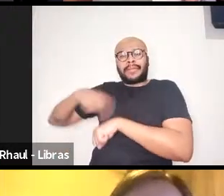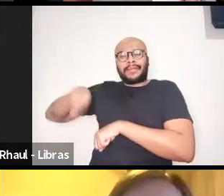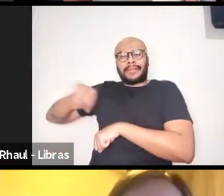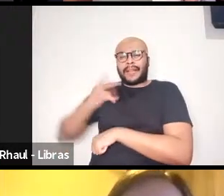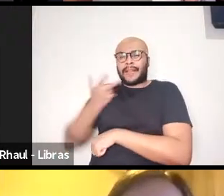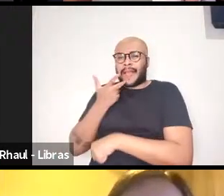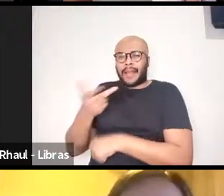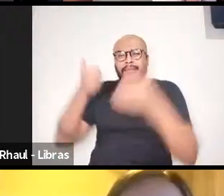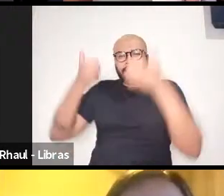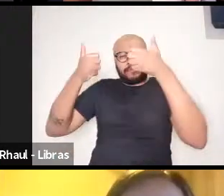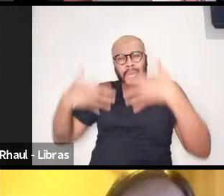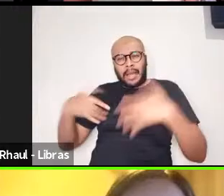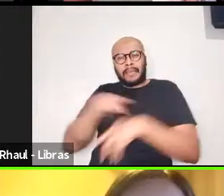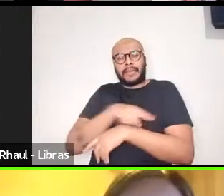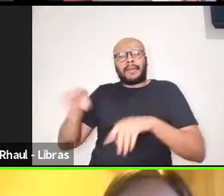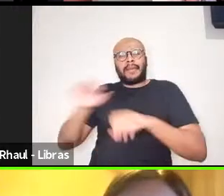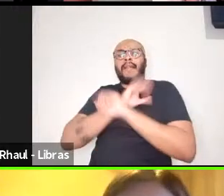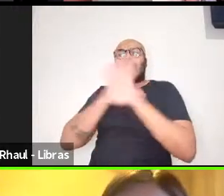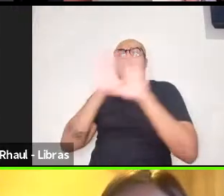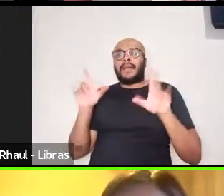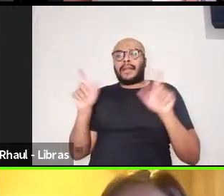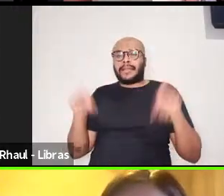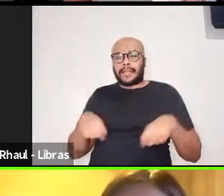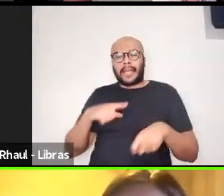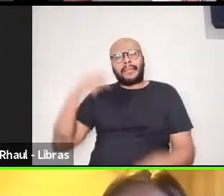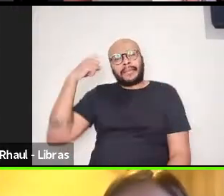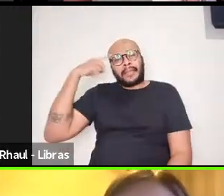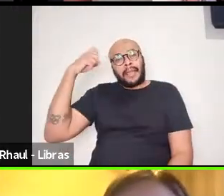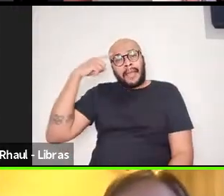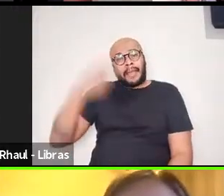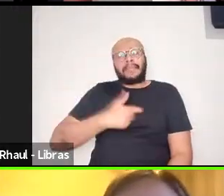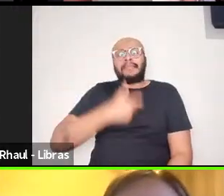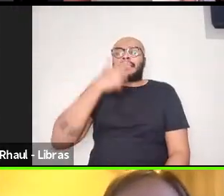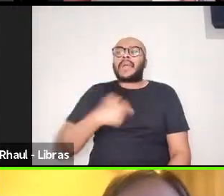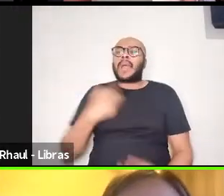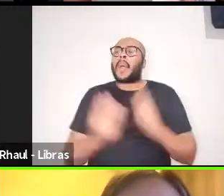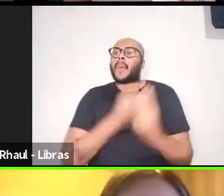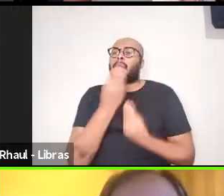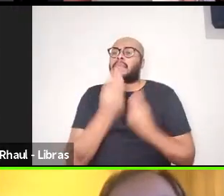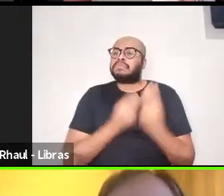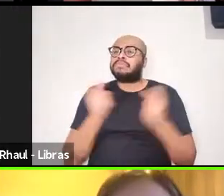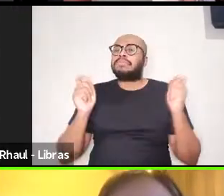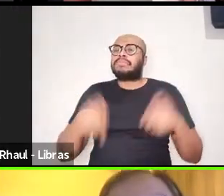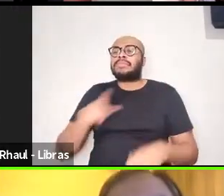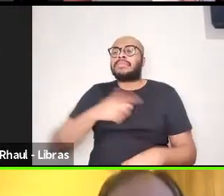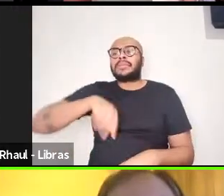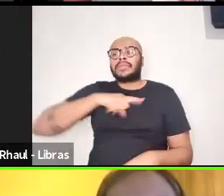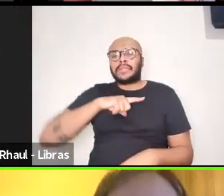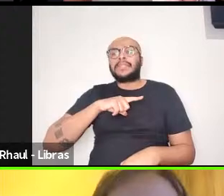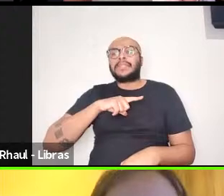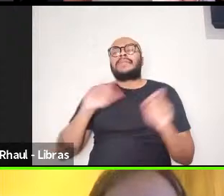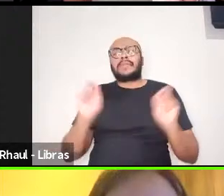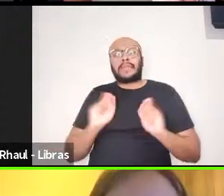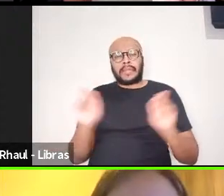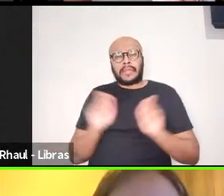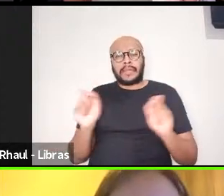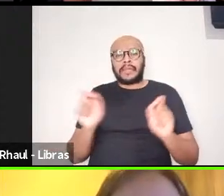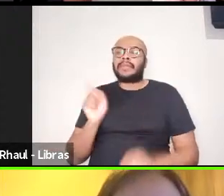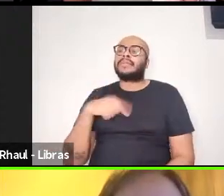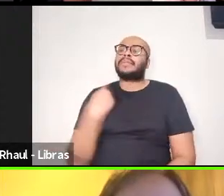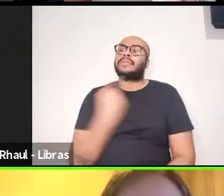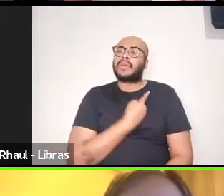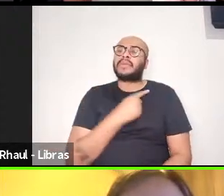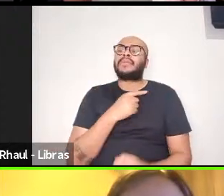é, melhorar um pouco essa minha ideia, mas congrega dois dos nossos, dois de alguns dos nossos grandes